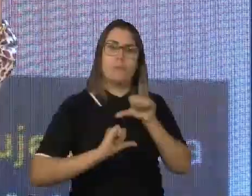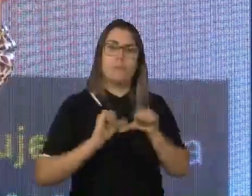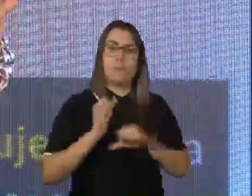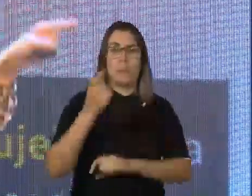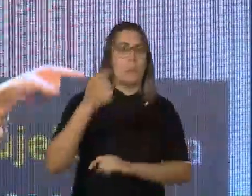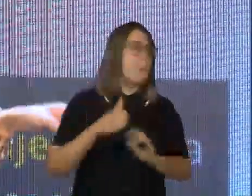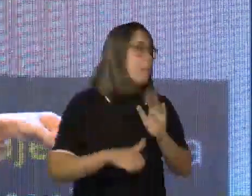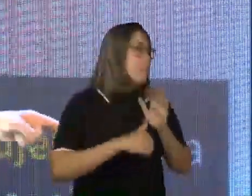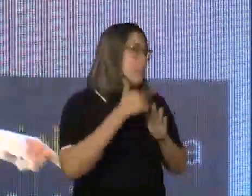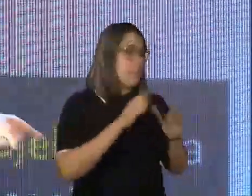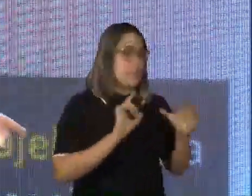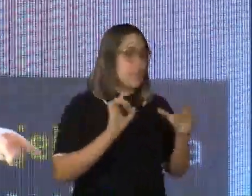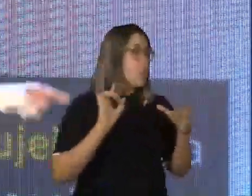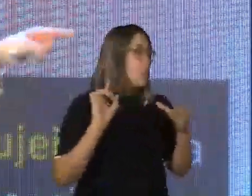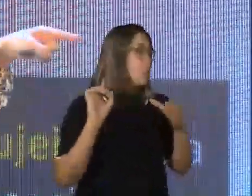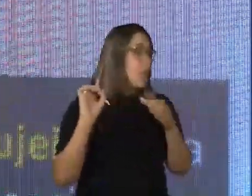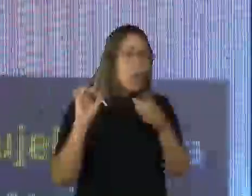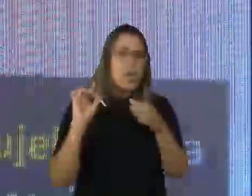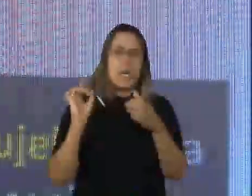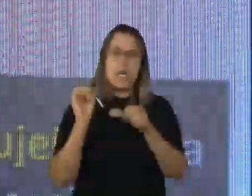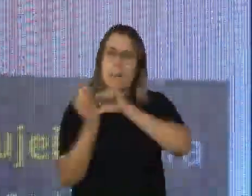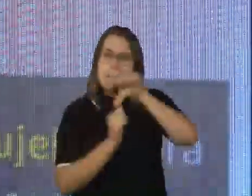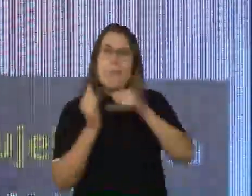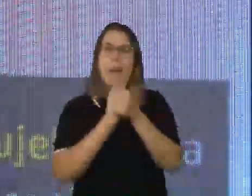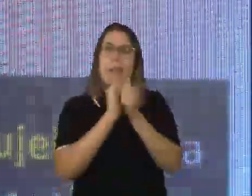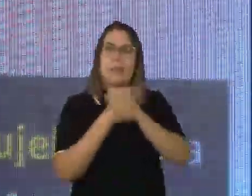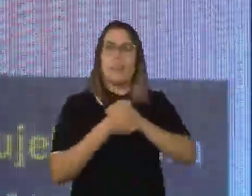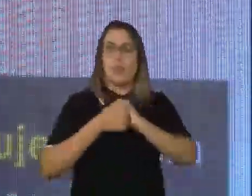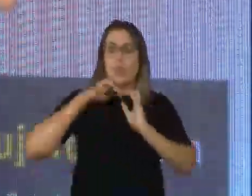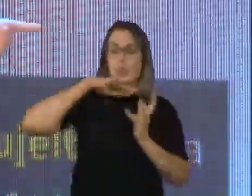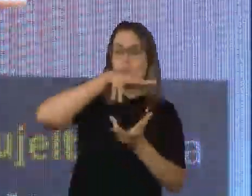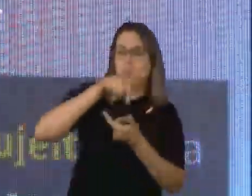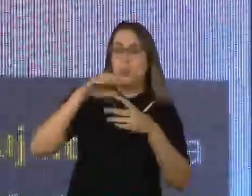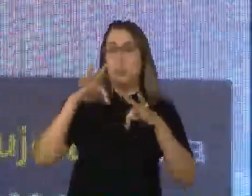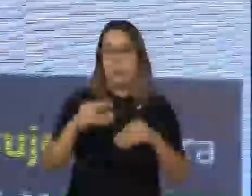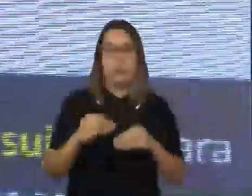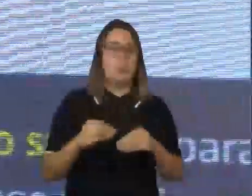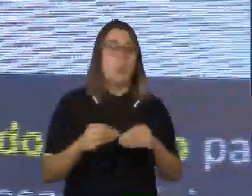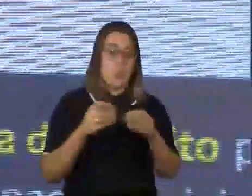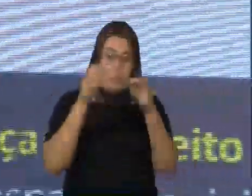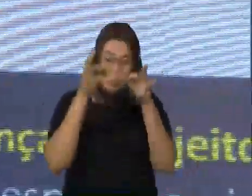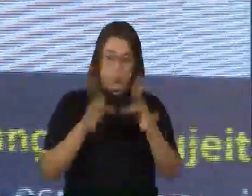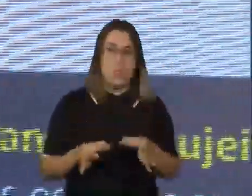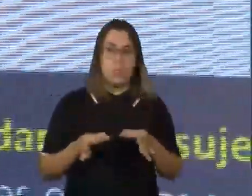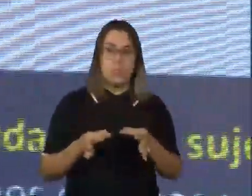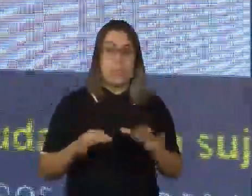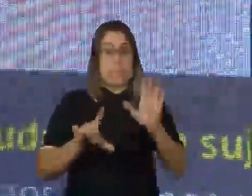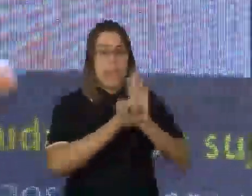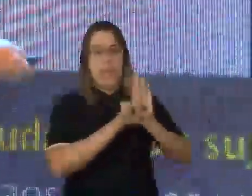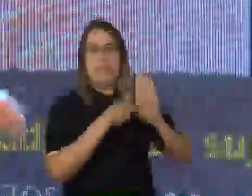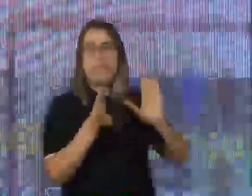pensa em adaptações razoáveis e a gente pensa em acessibilidade universal. Esse é o modelo que hoje a lei